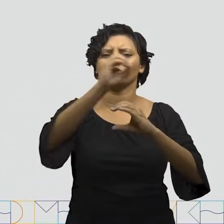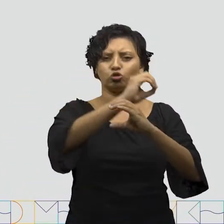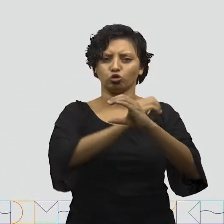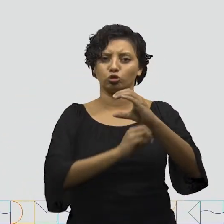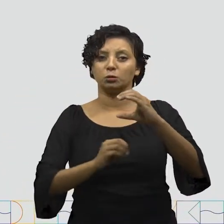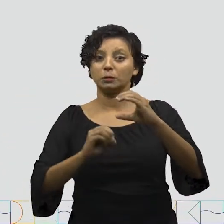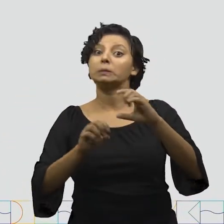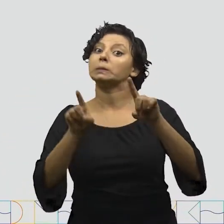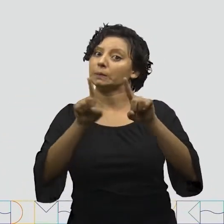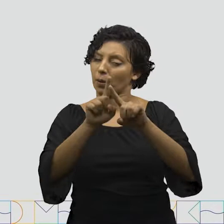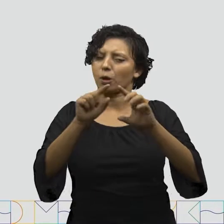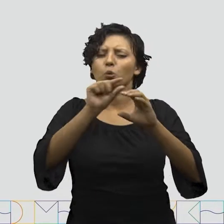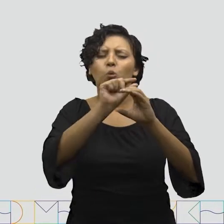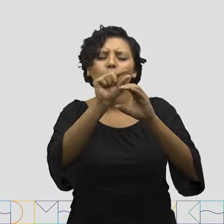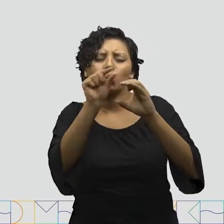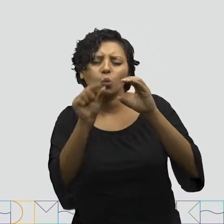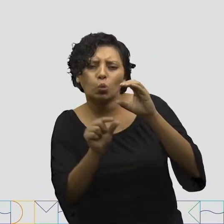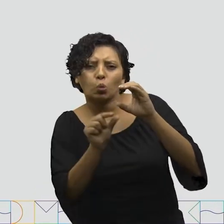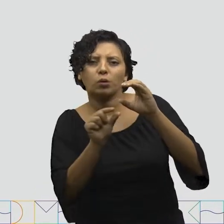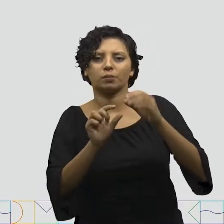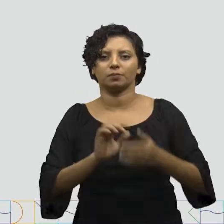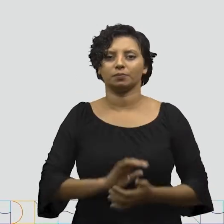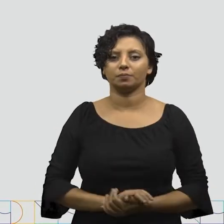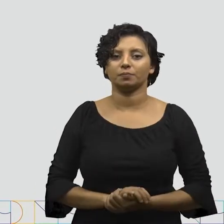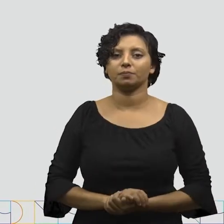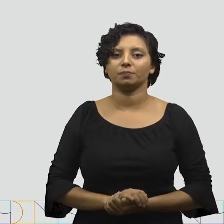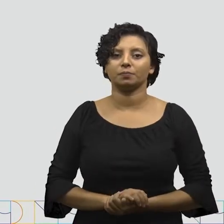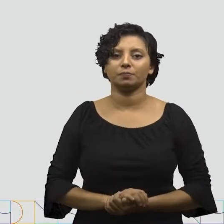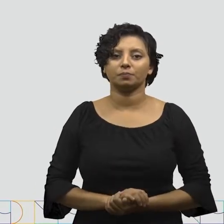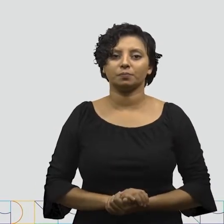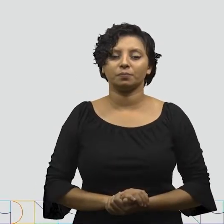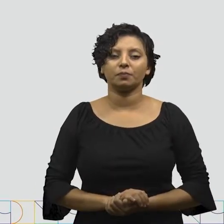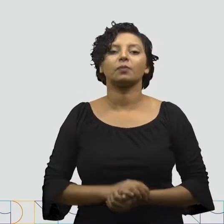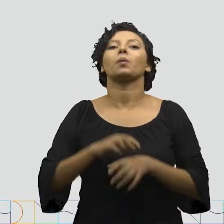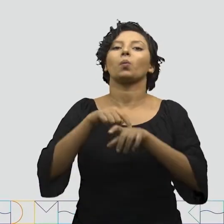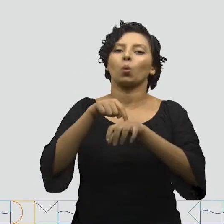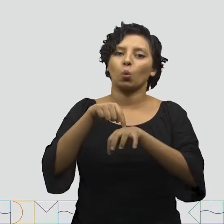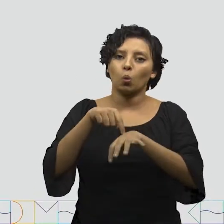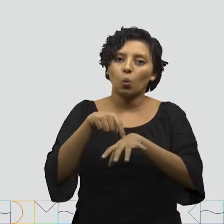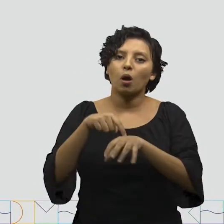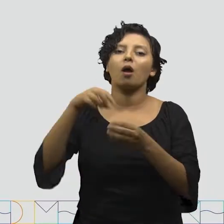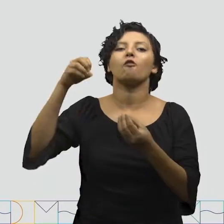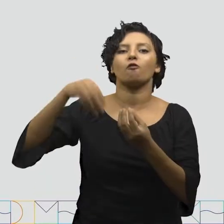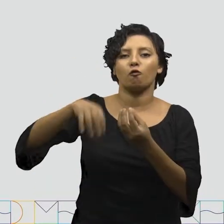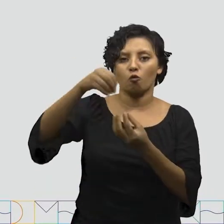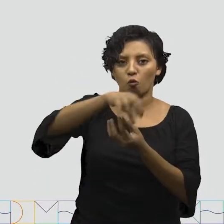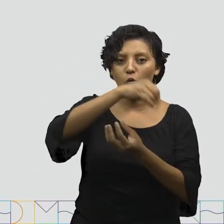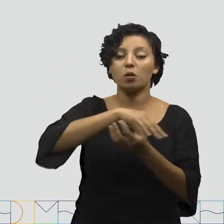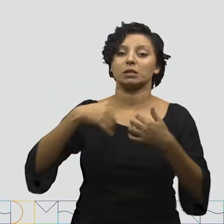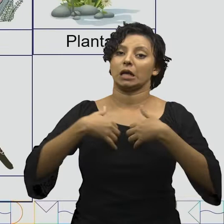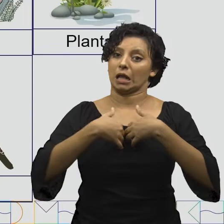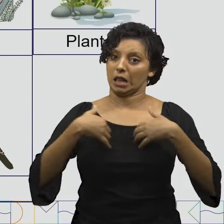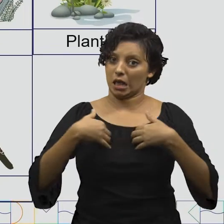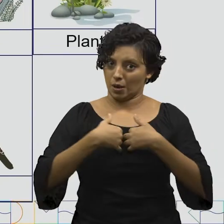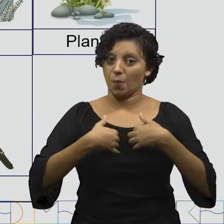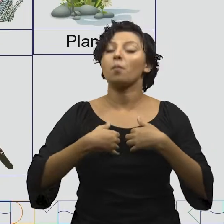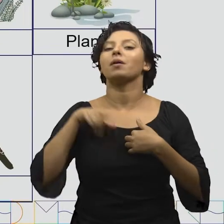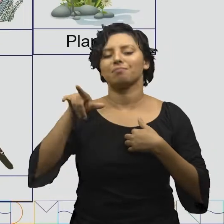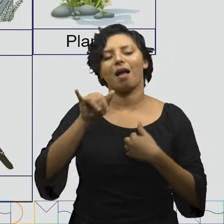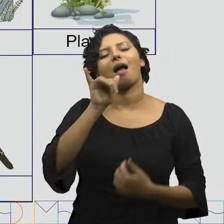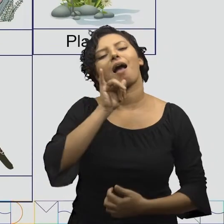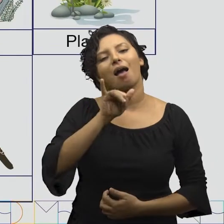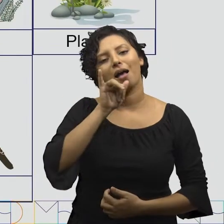com membranas. Protozoários, fungos, animais e plantas são